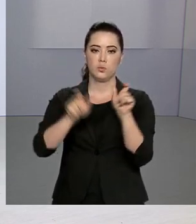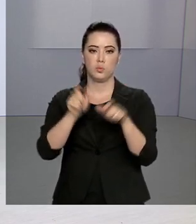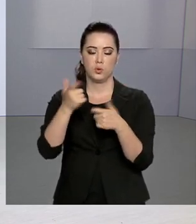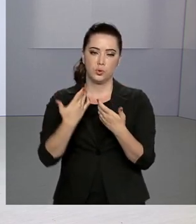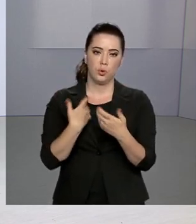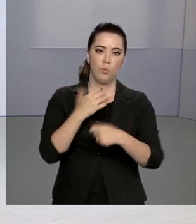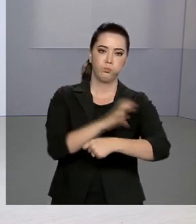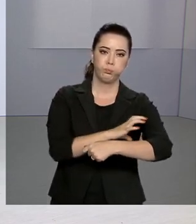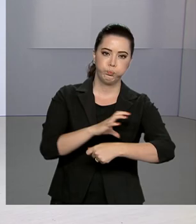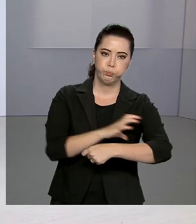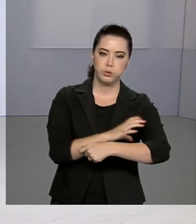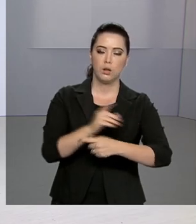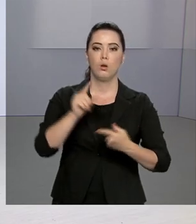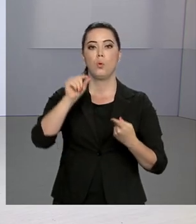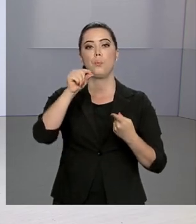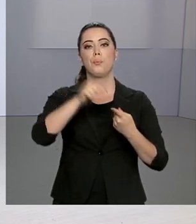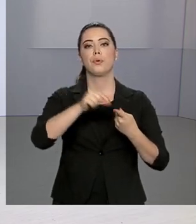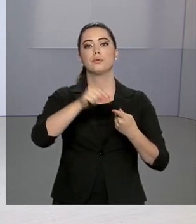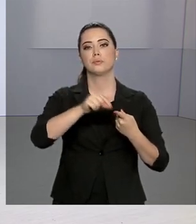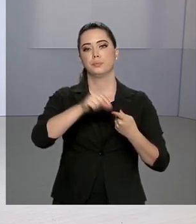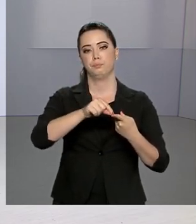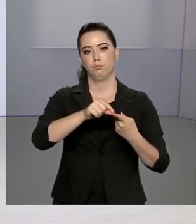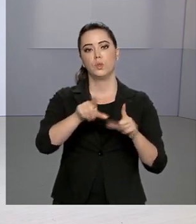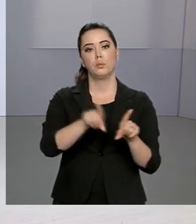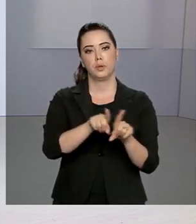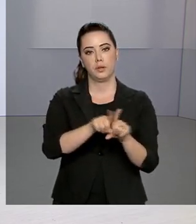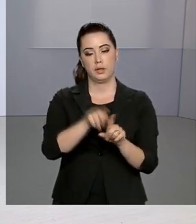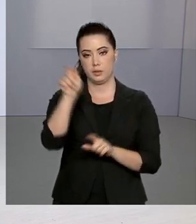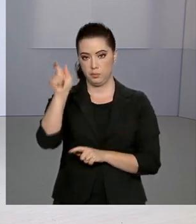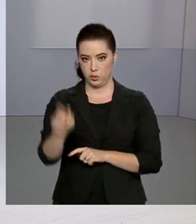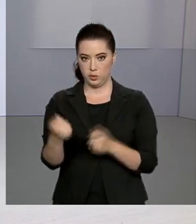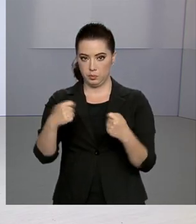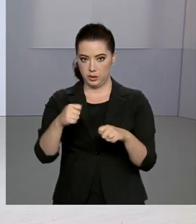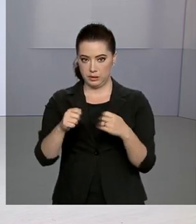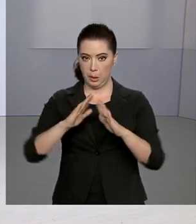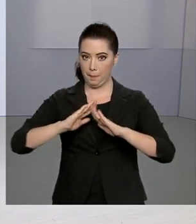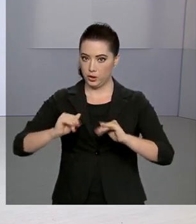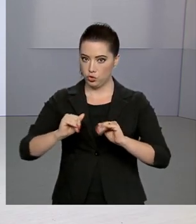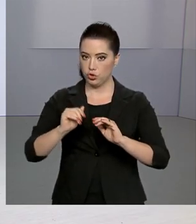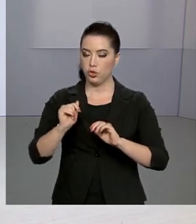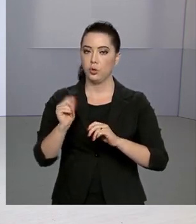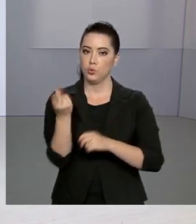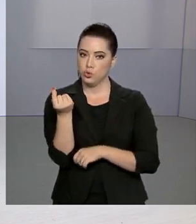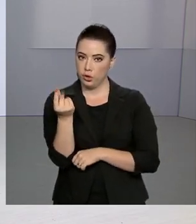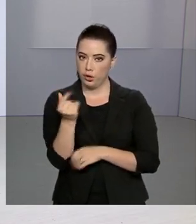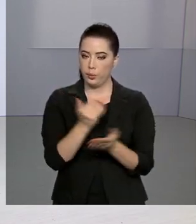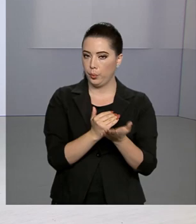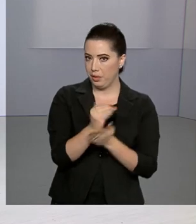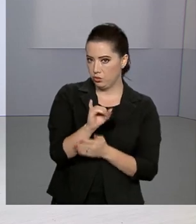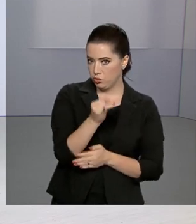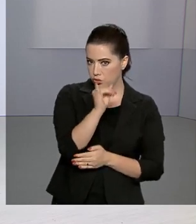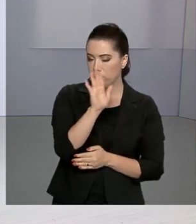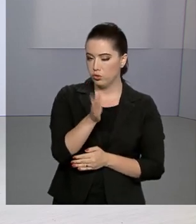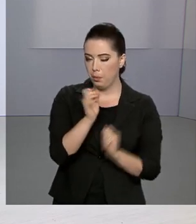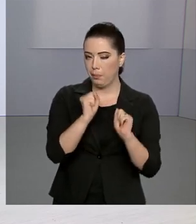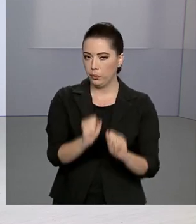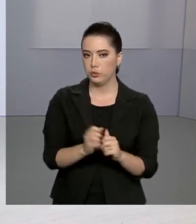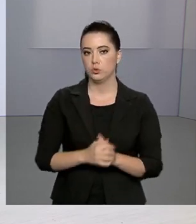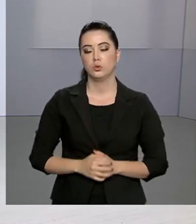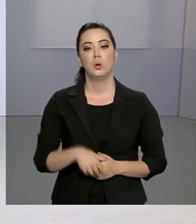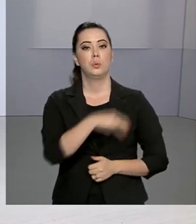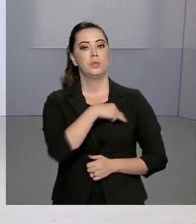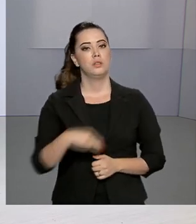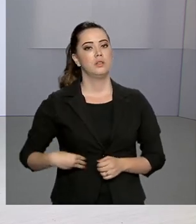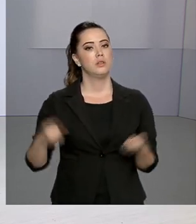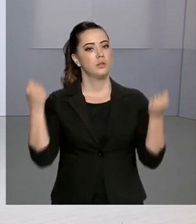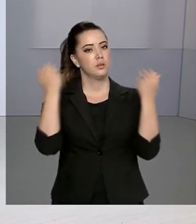hipertensão e diabetes. Os gestores municipais devem solicitar a verba a partir de janeiro. O ministro Luiz Henrique Mandetta falou